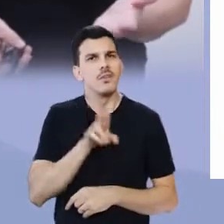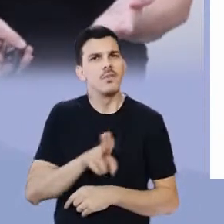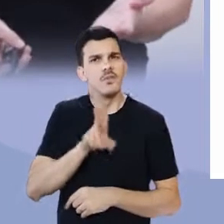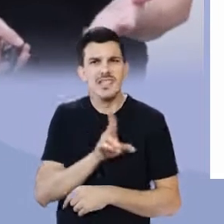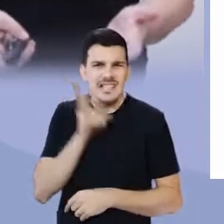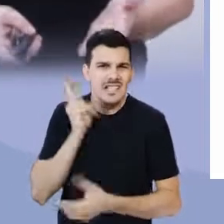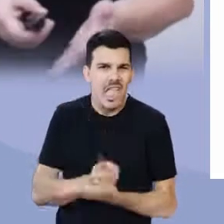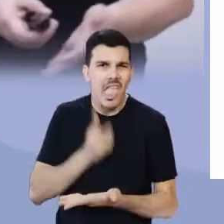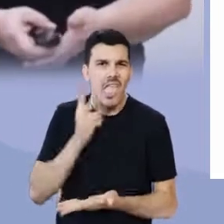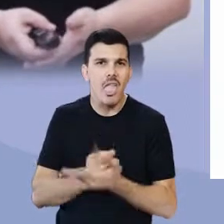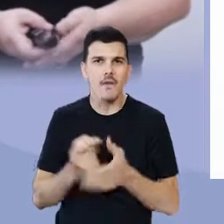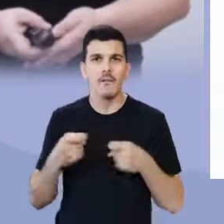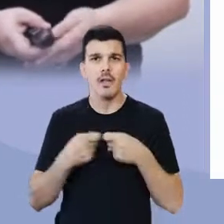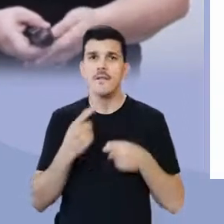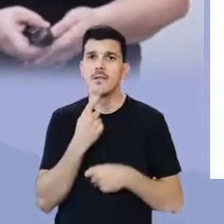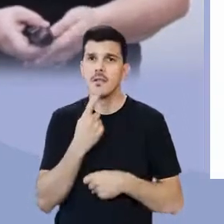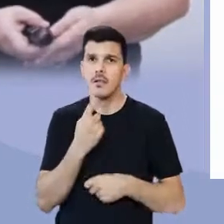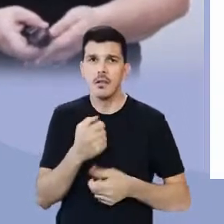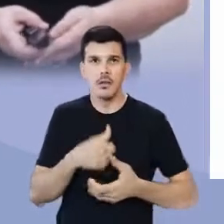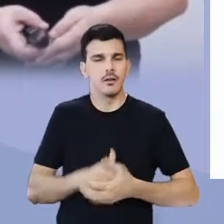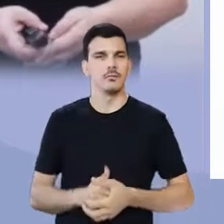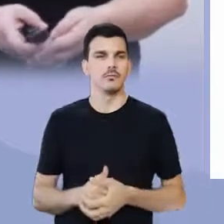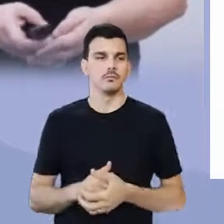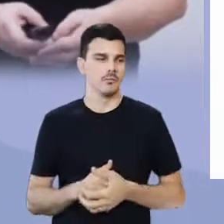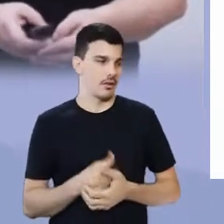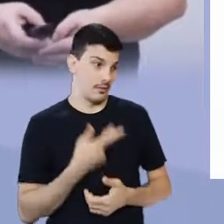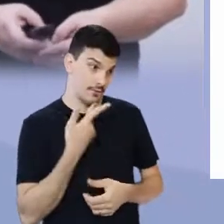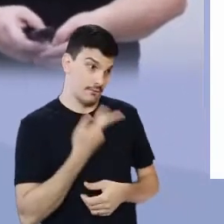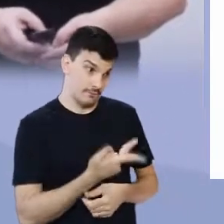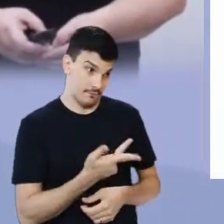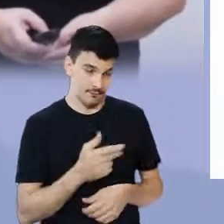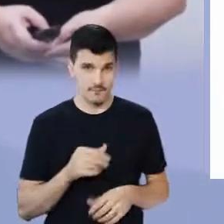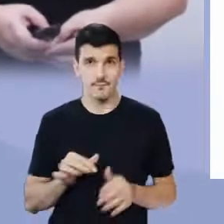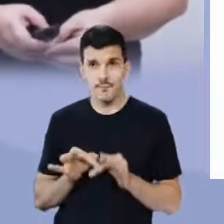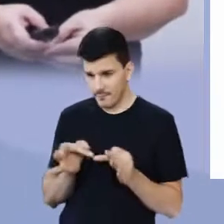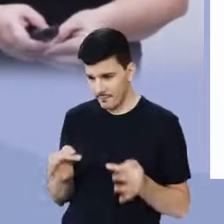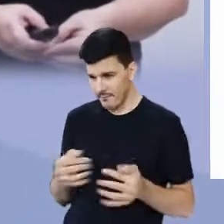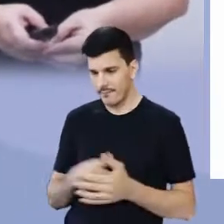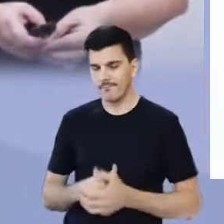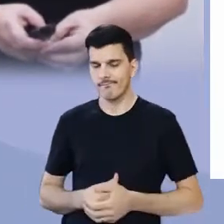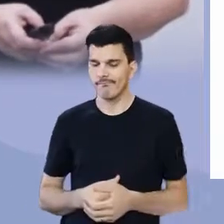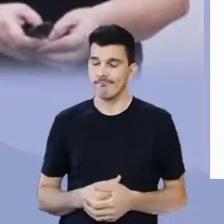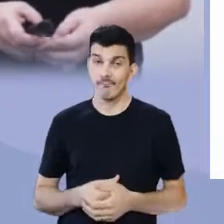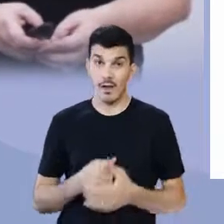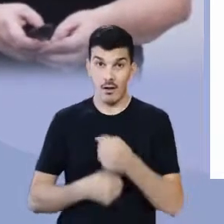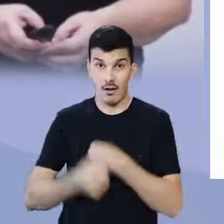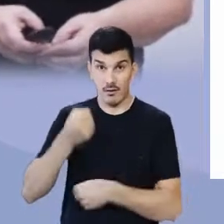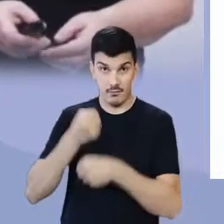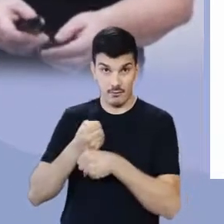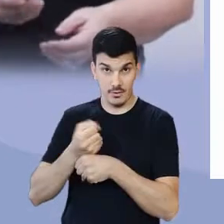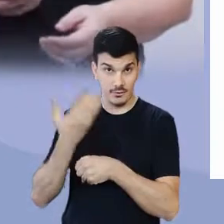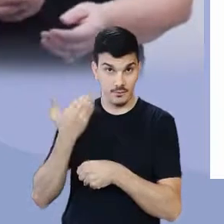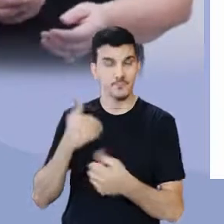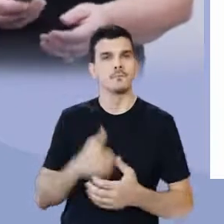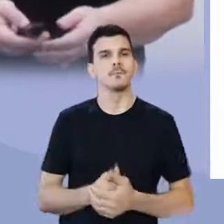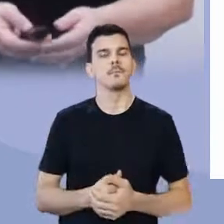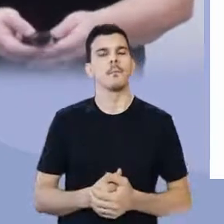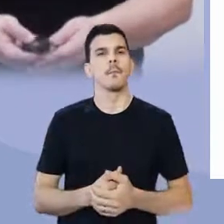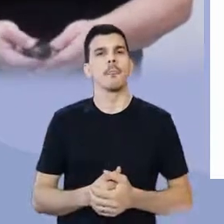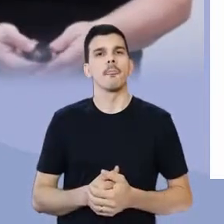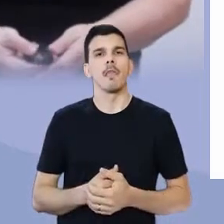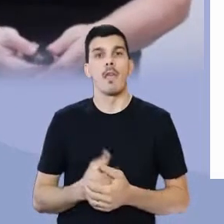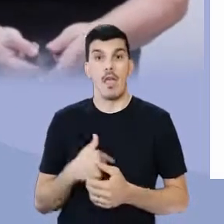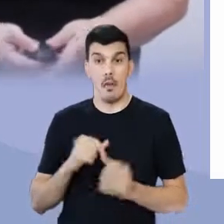usava meias vermelhas. E ele falou com simplicidade. No ano passado, quando